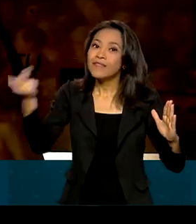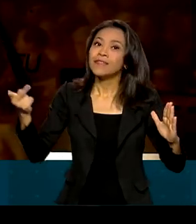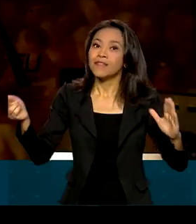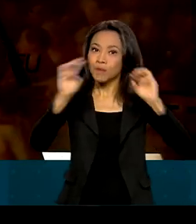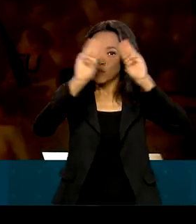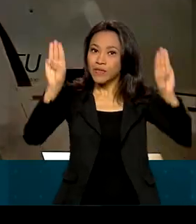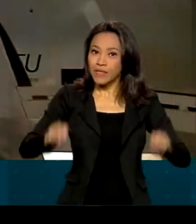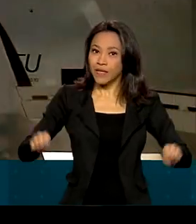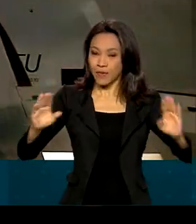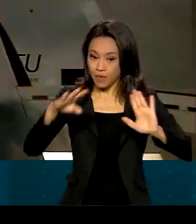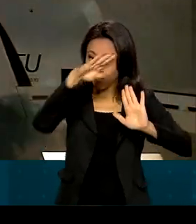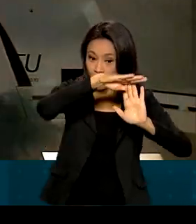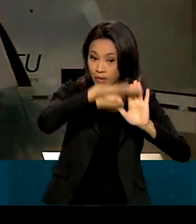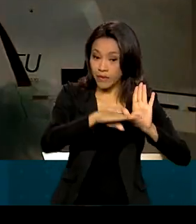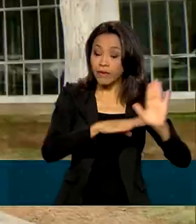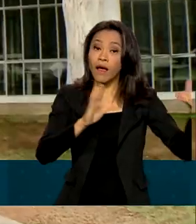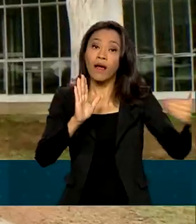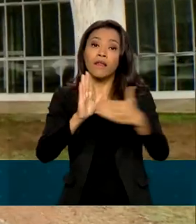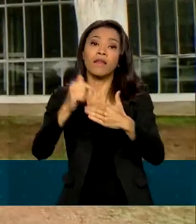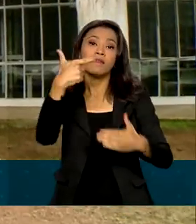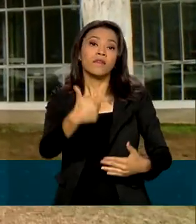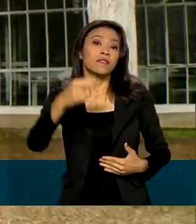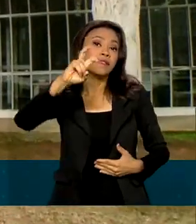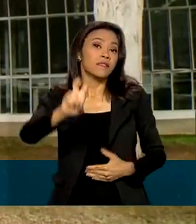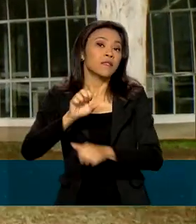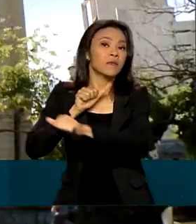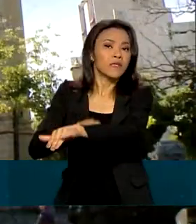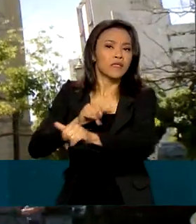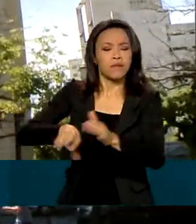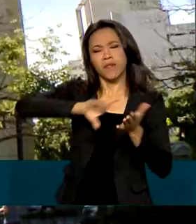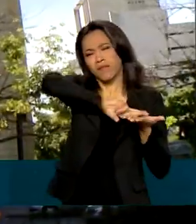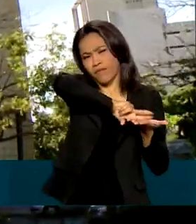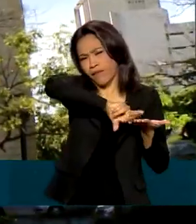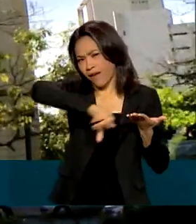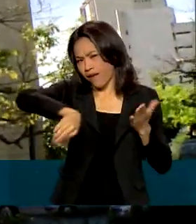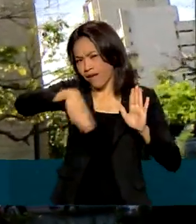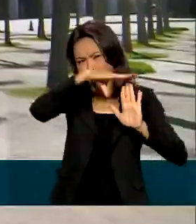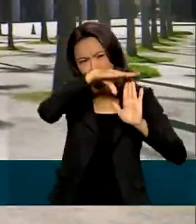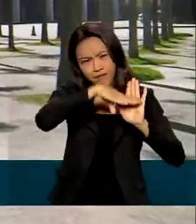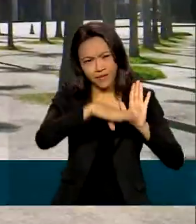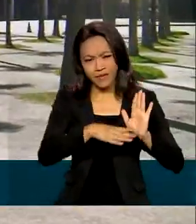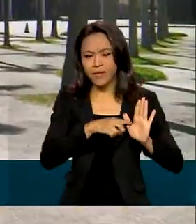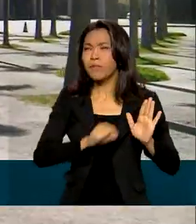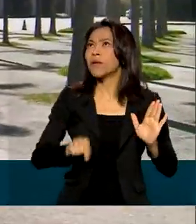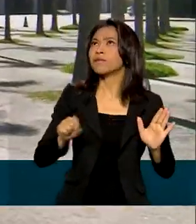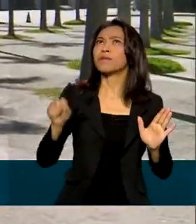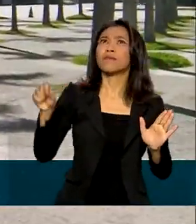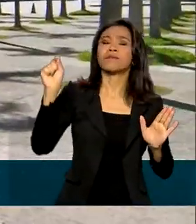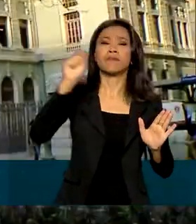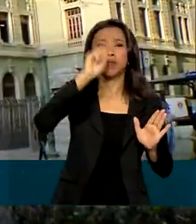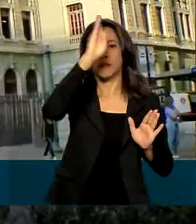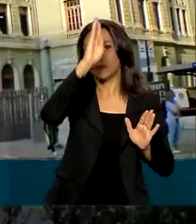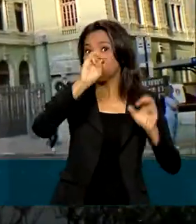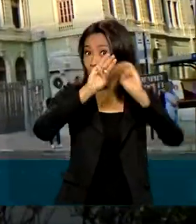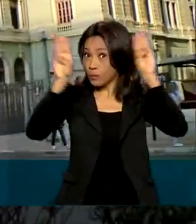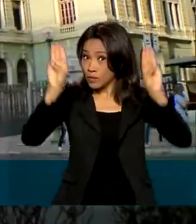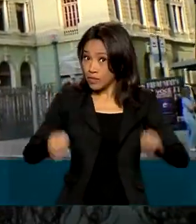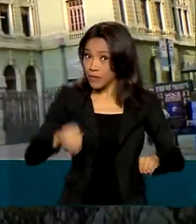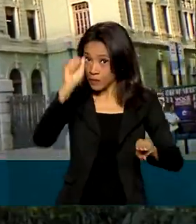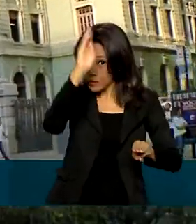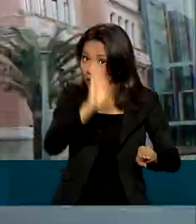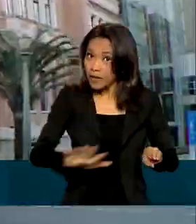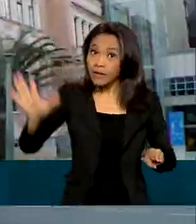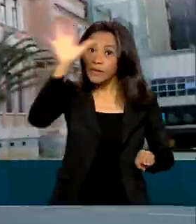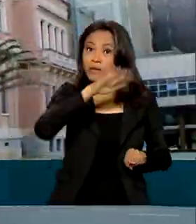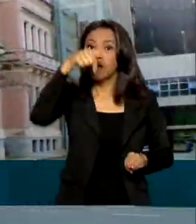segue até 25 de setembro com uma série de atividades em várias instituições culturais de todo o país. Neste